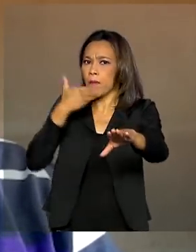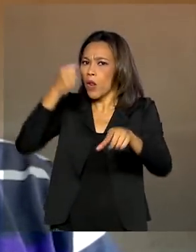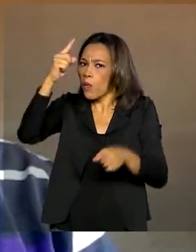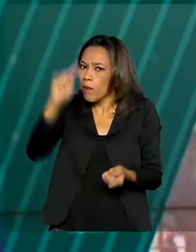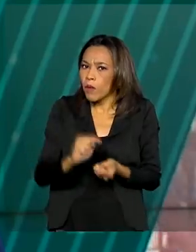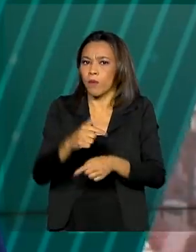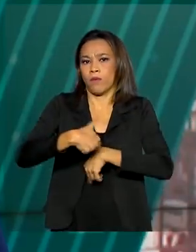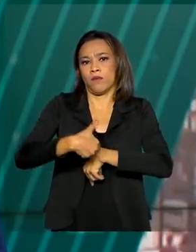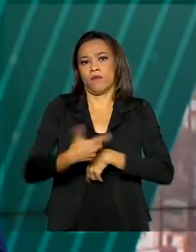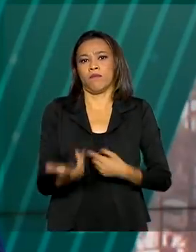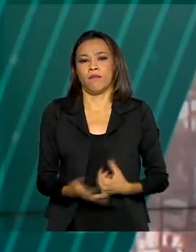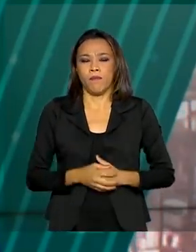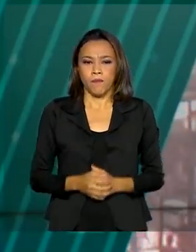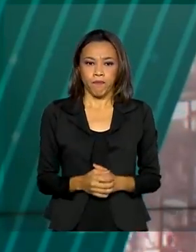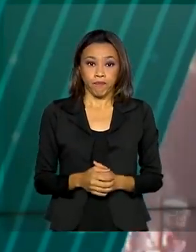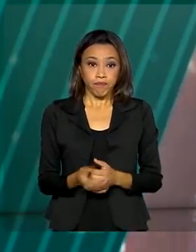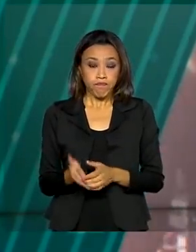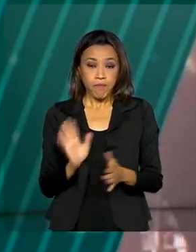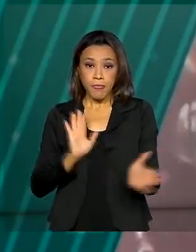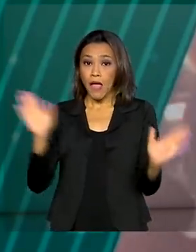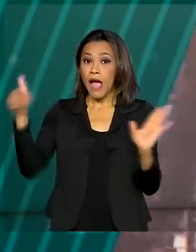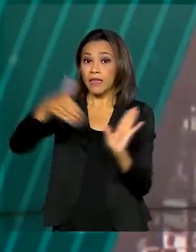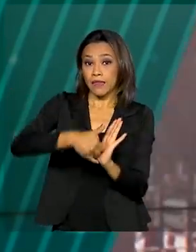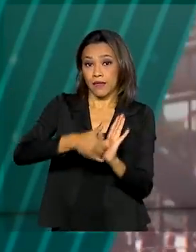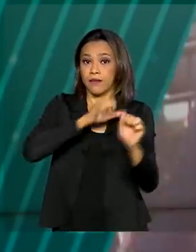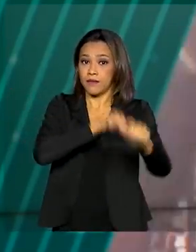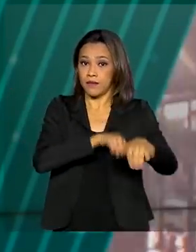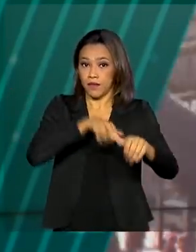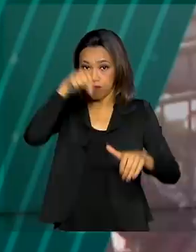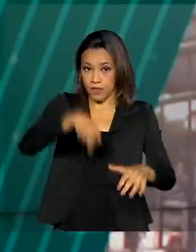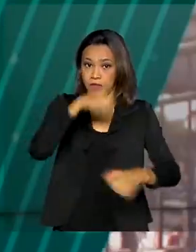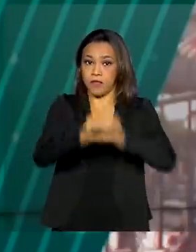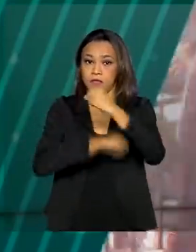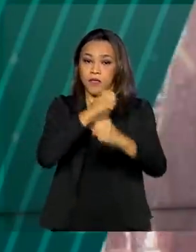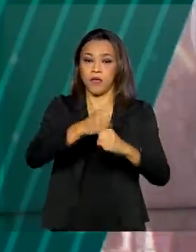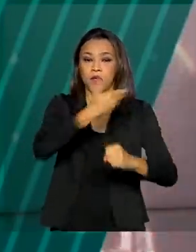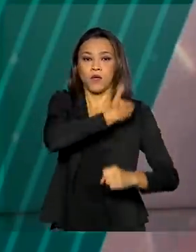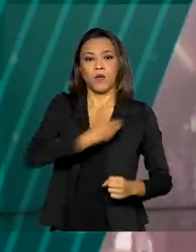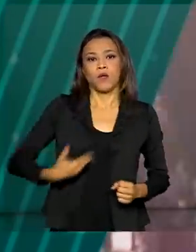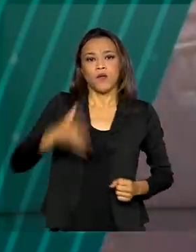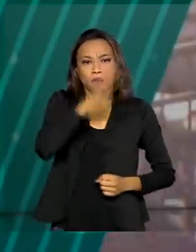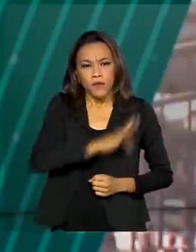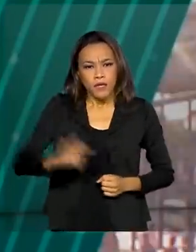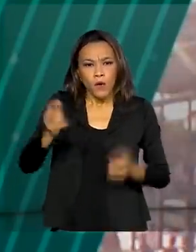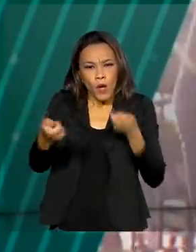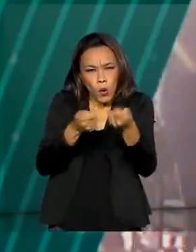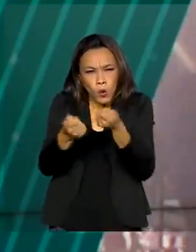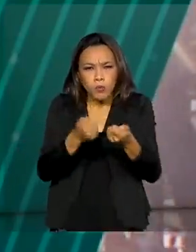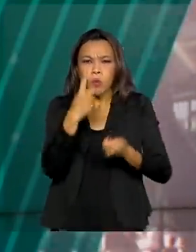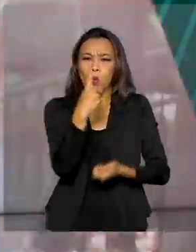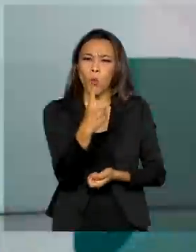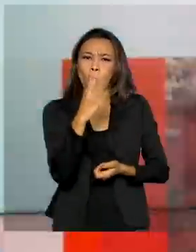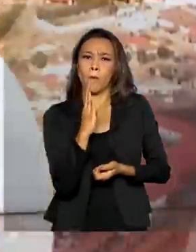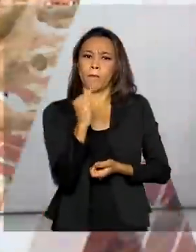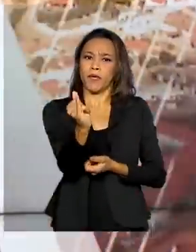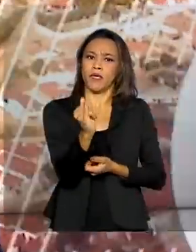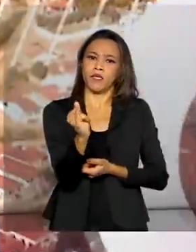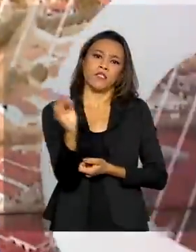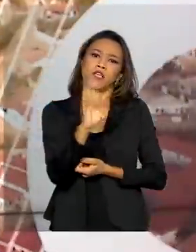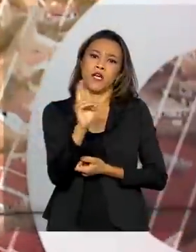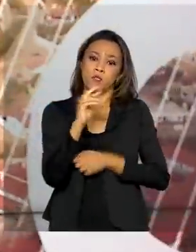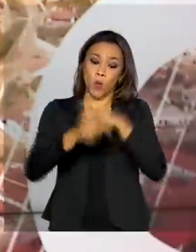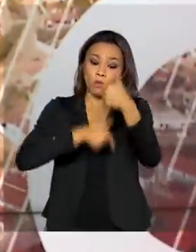menos tempo. Até setembro deste ano, o governo federal economizou cerca de um bilhão de reais com o trabalho